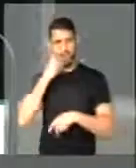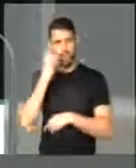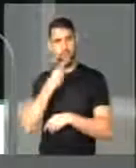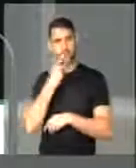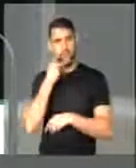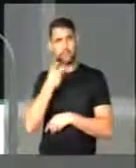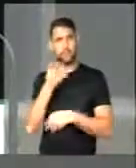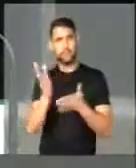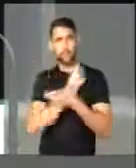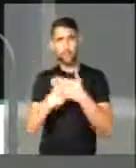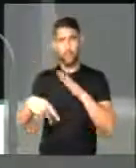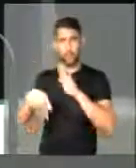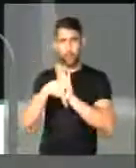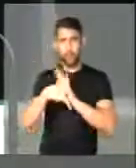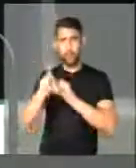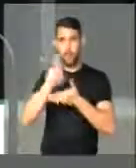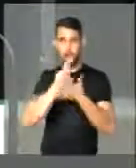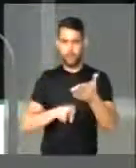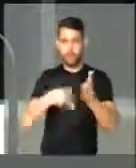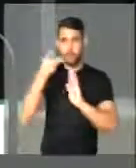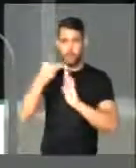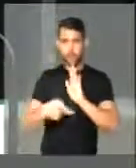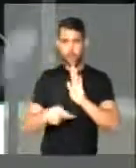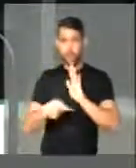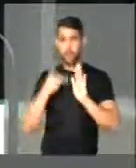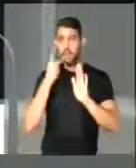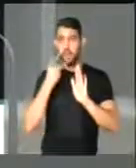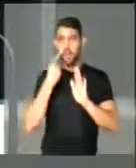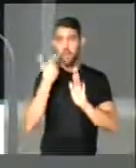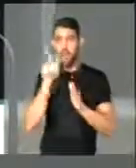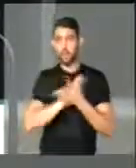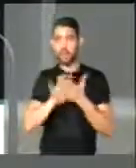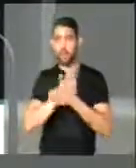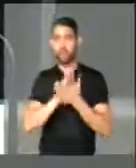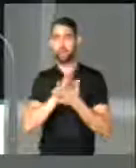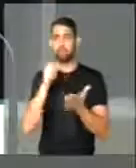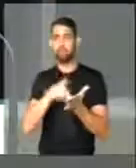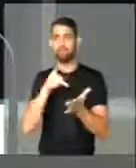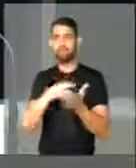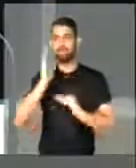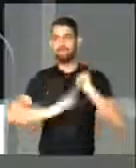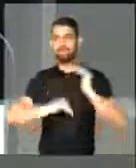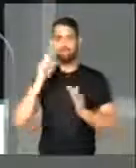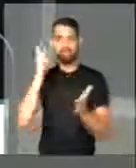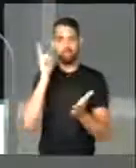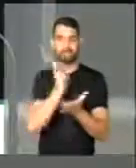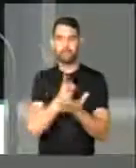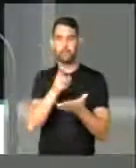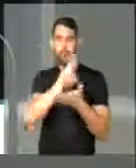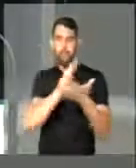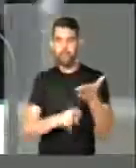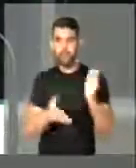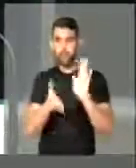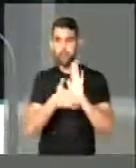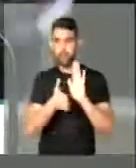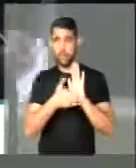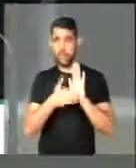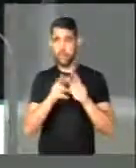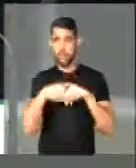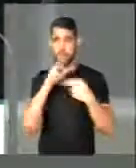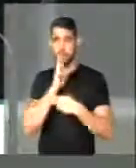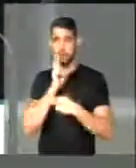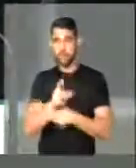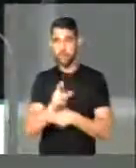inclusive pelo próprio relator da matéria, que não há uma realidade prática entre o relatório e esses